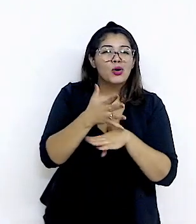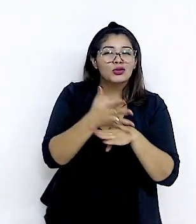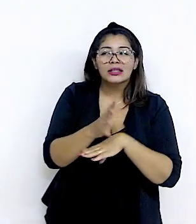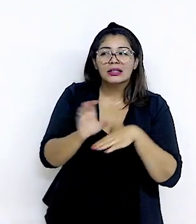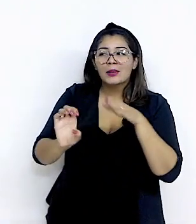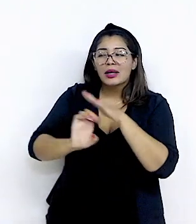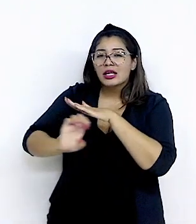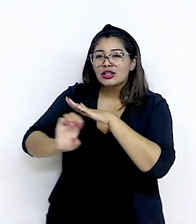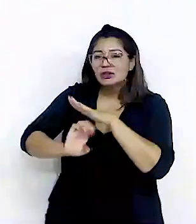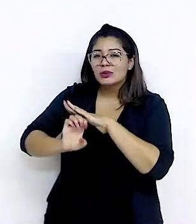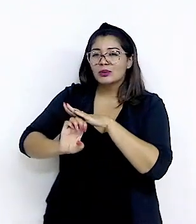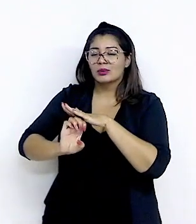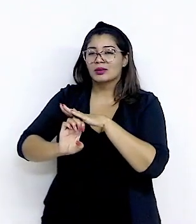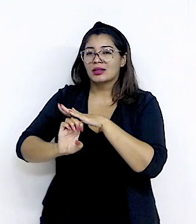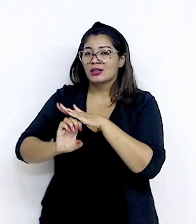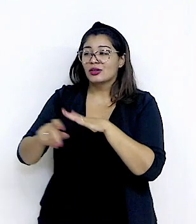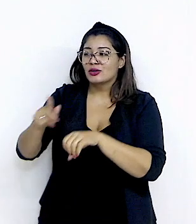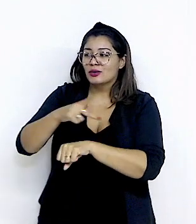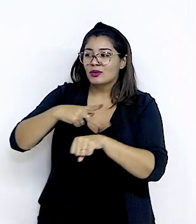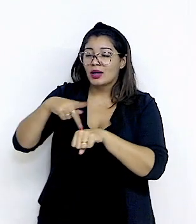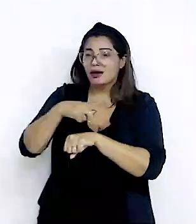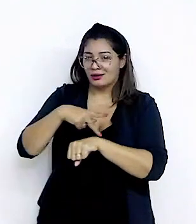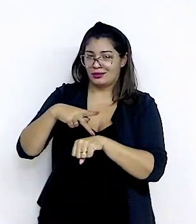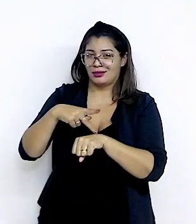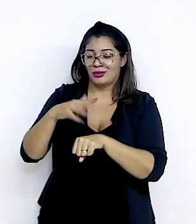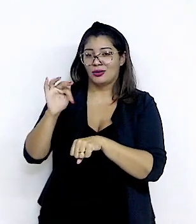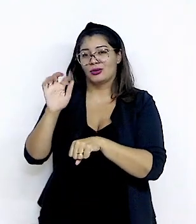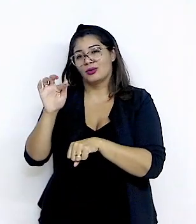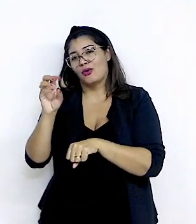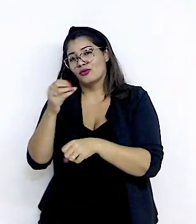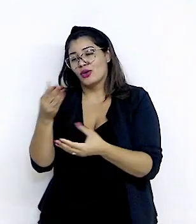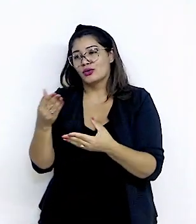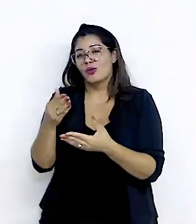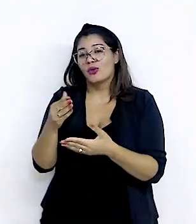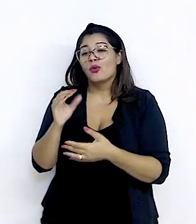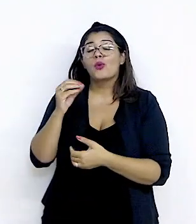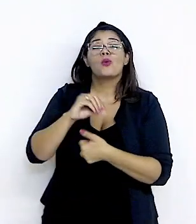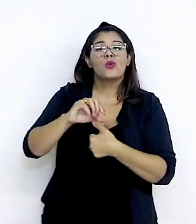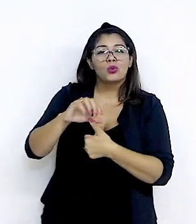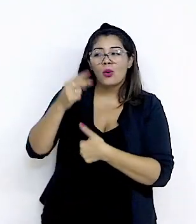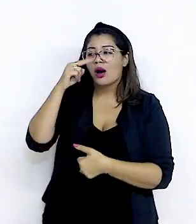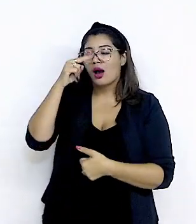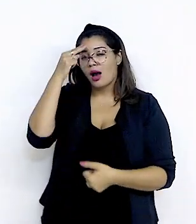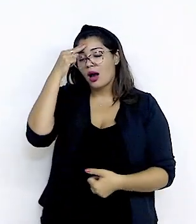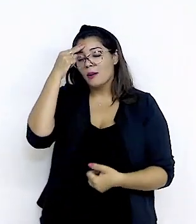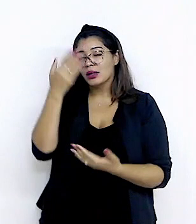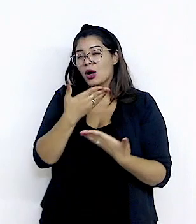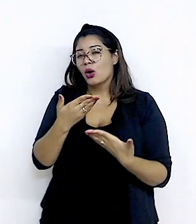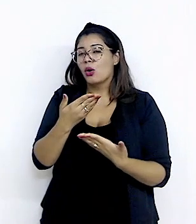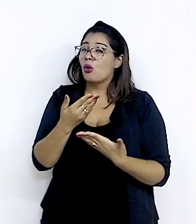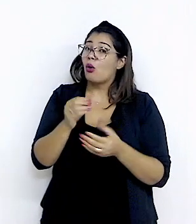comércio Com os demais países do Golfo E do mundo árabe como um todo Ou ser